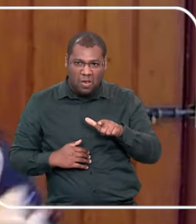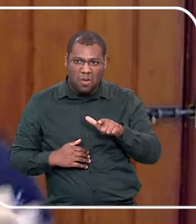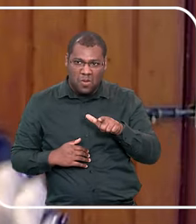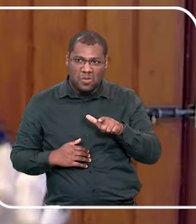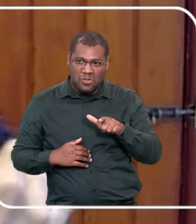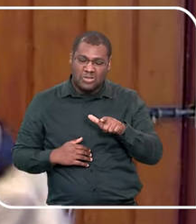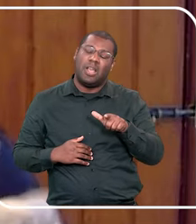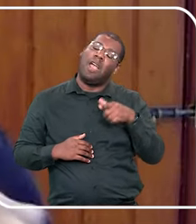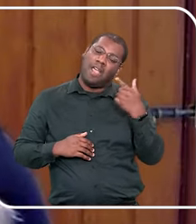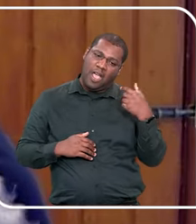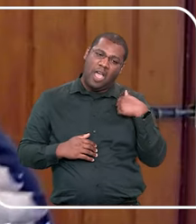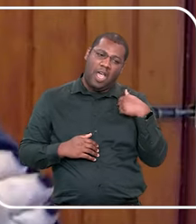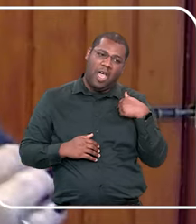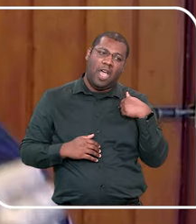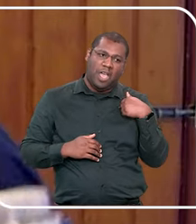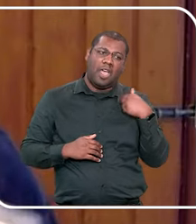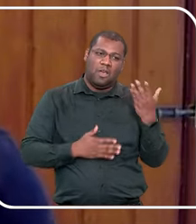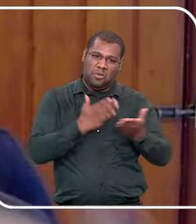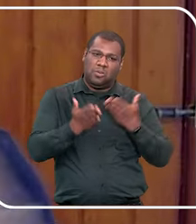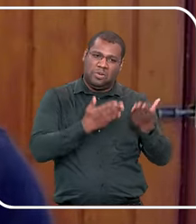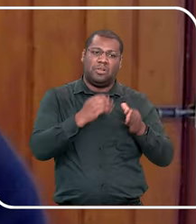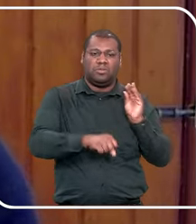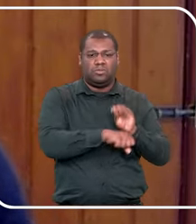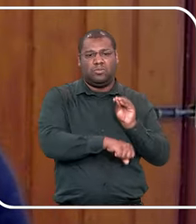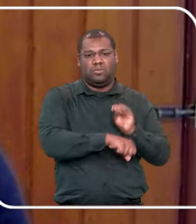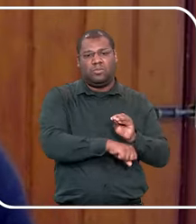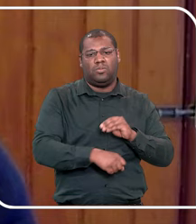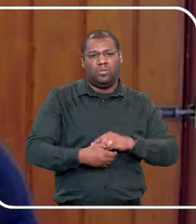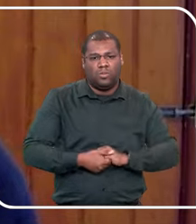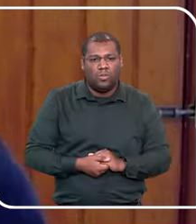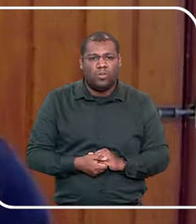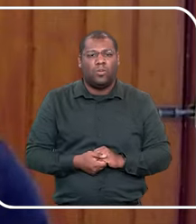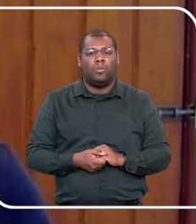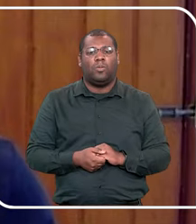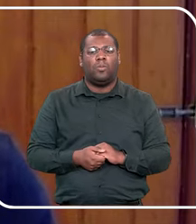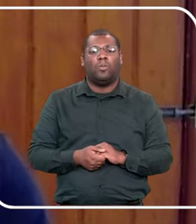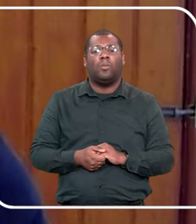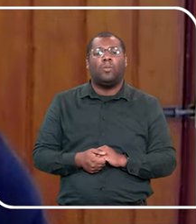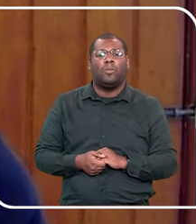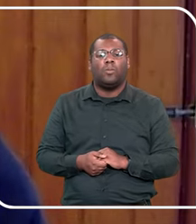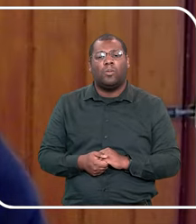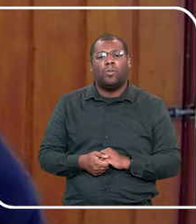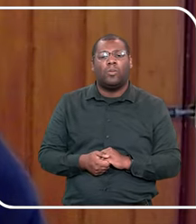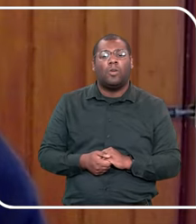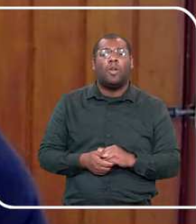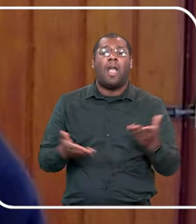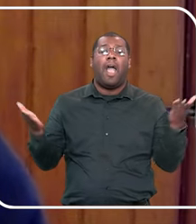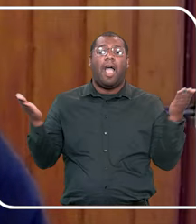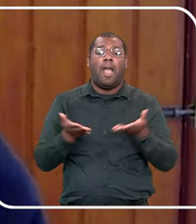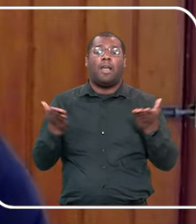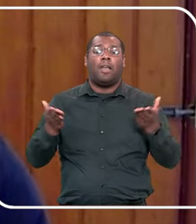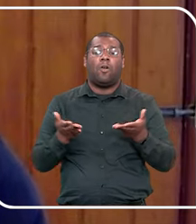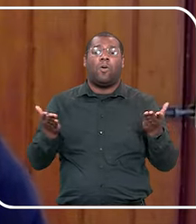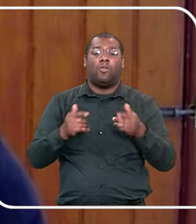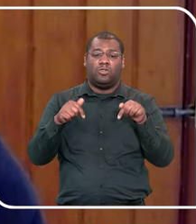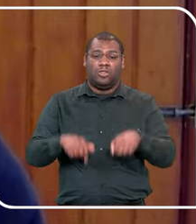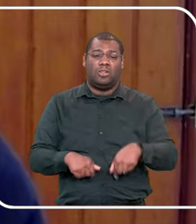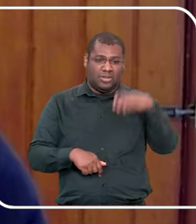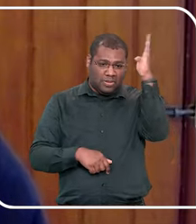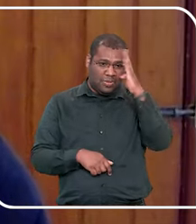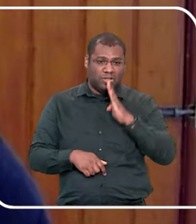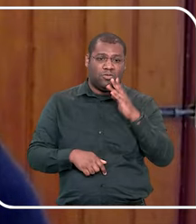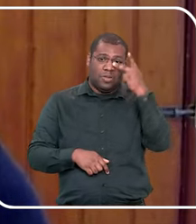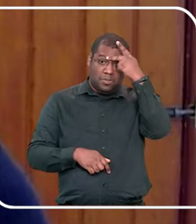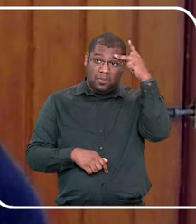como mini-adultos, em seus corpos, até hoje, a gente tem ainda uma cultura muito grande